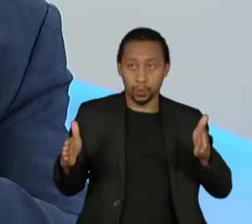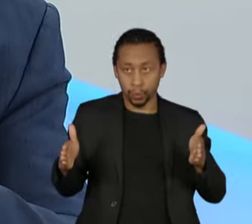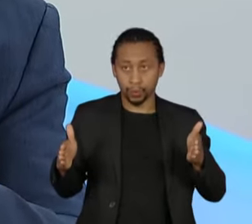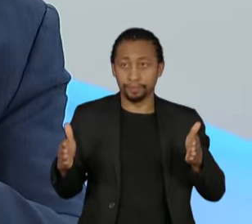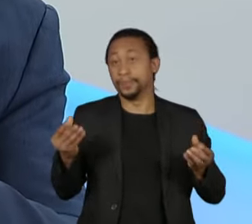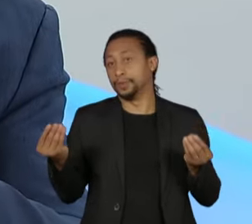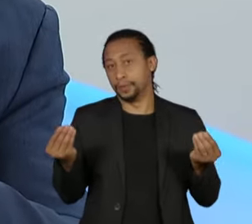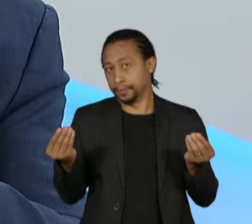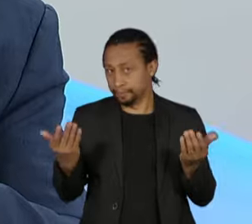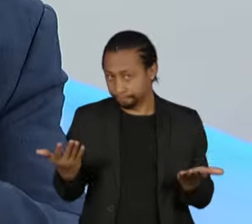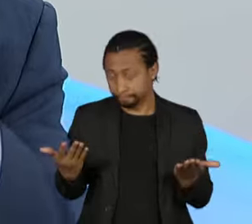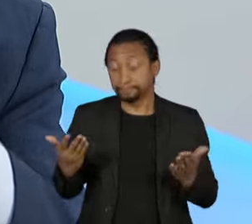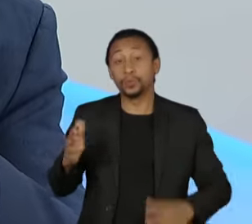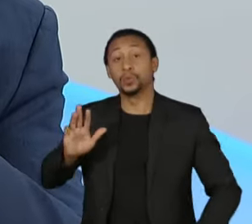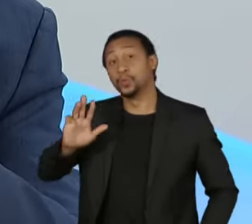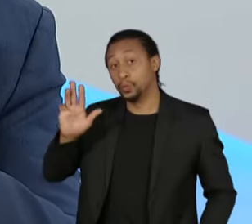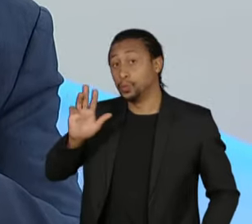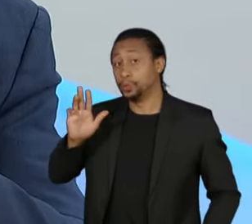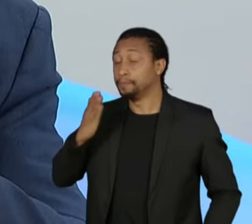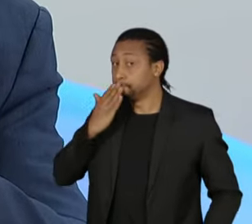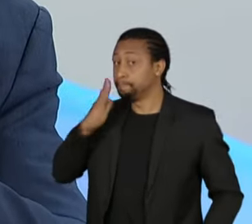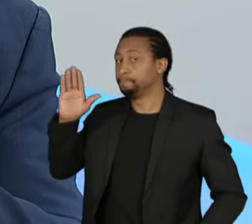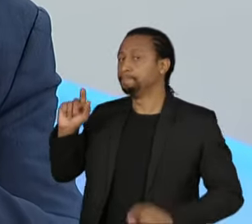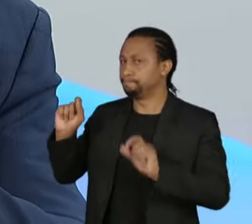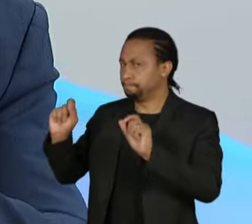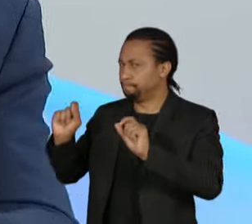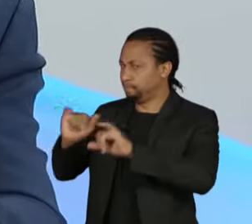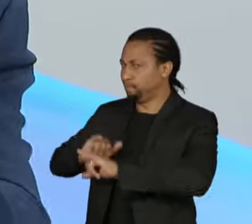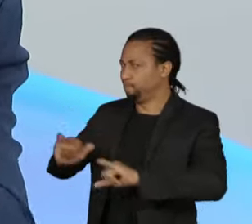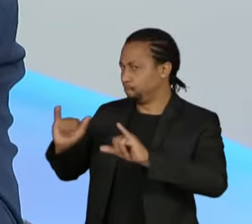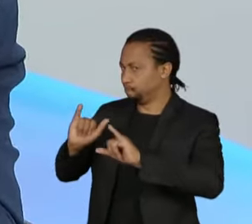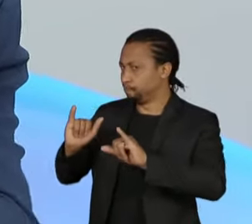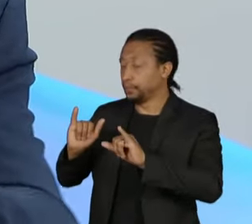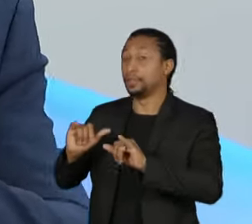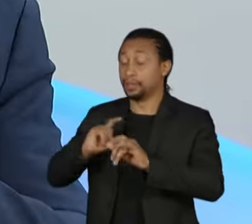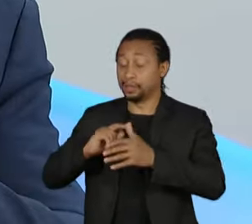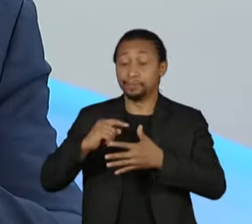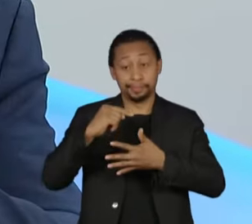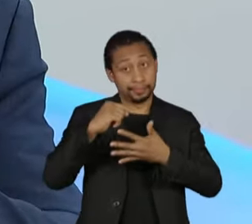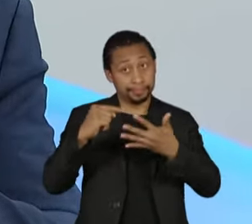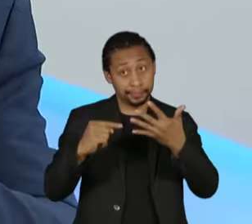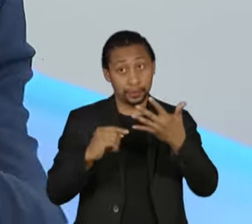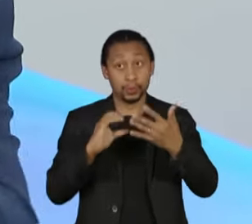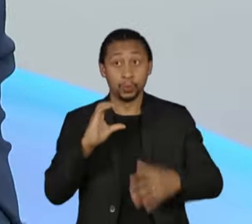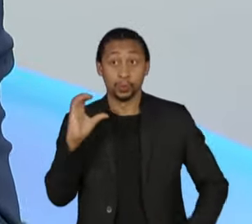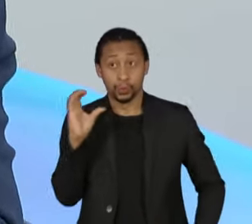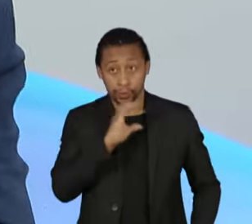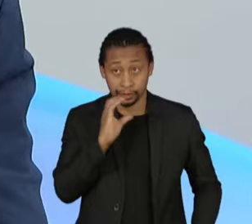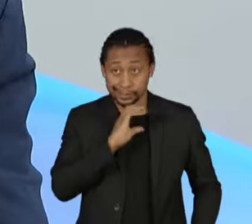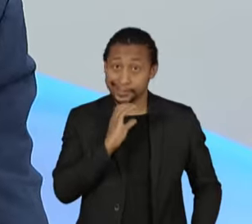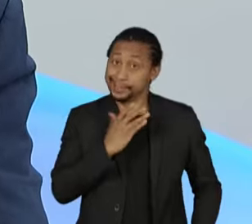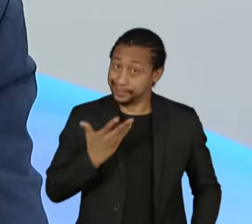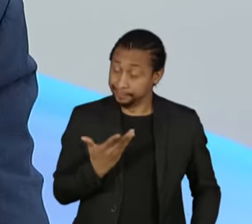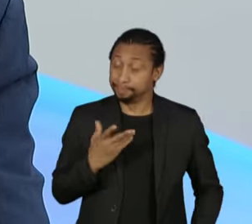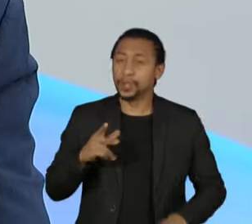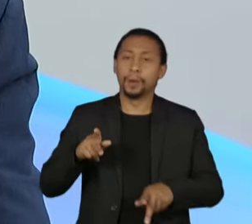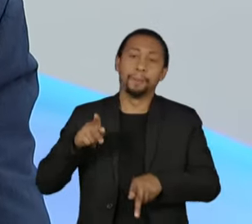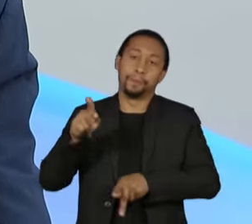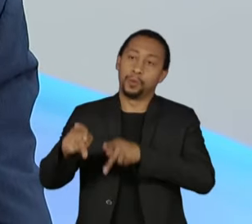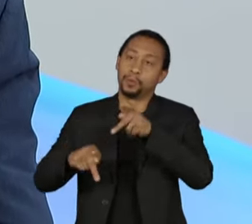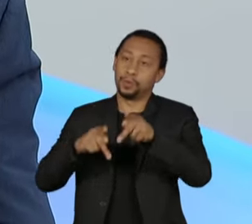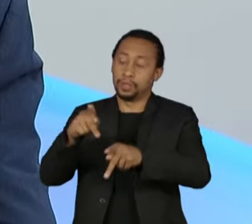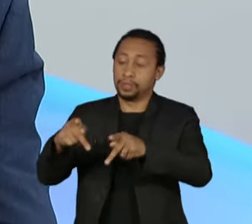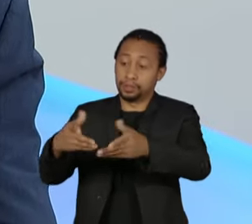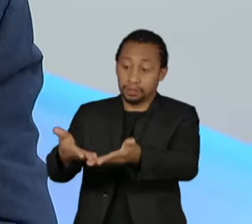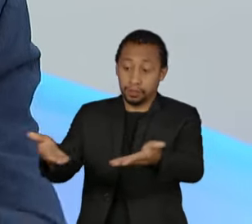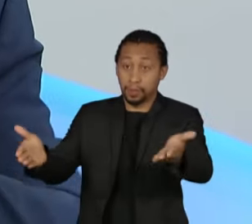na campanha? Primeiro, muitas emergências. Segundo, precisa colocar o povo no orçamento, especialmente os mais pobres.